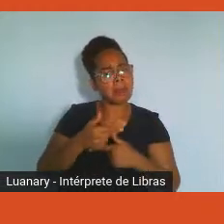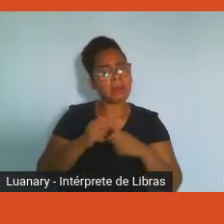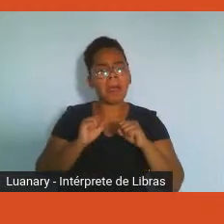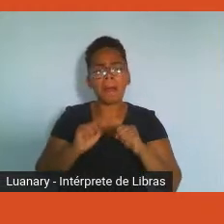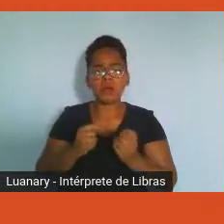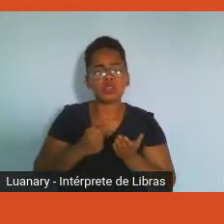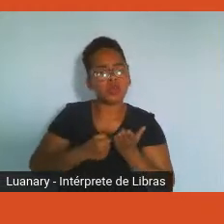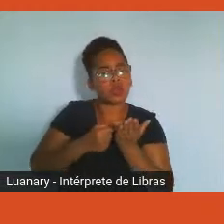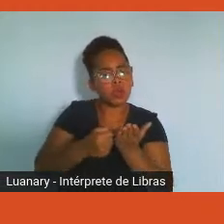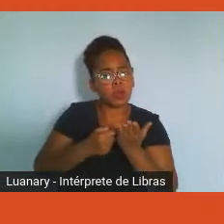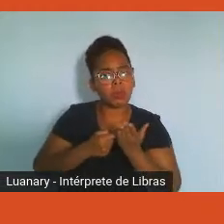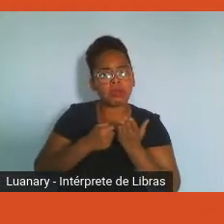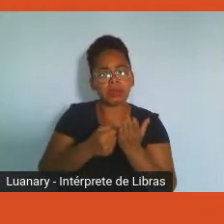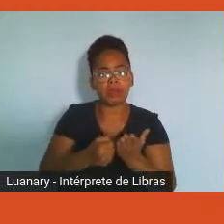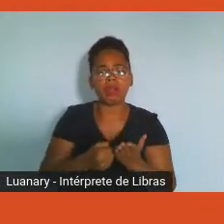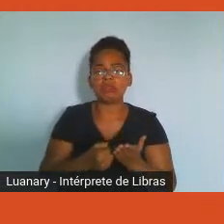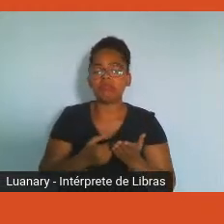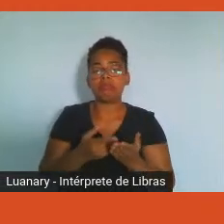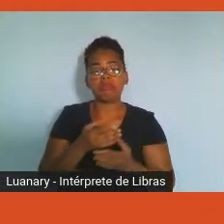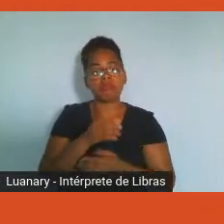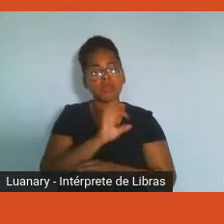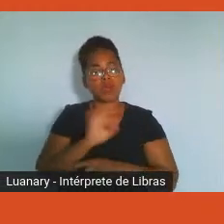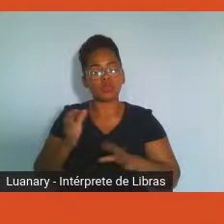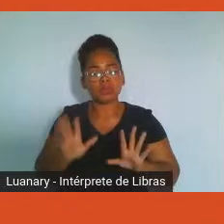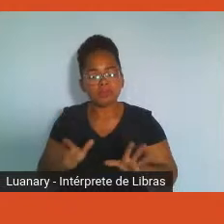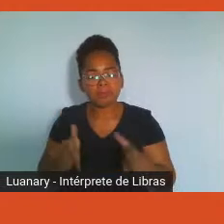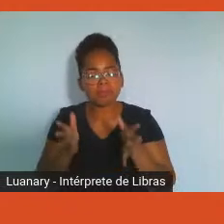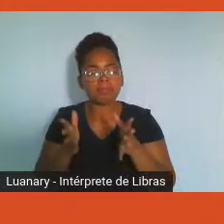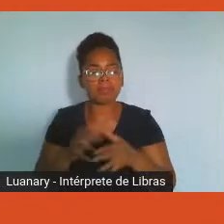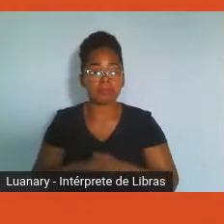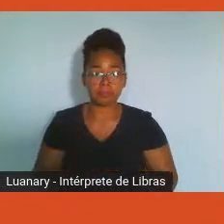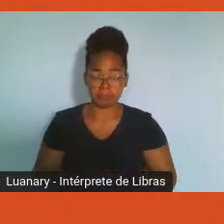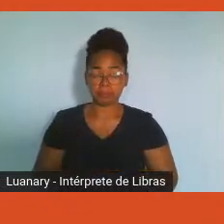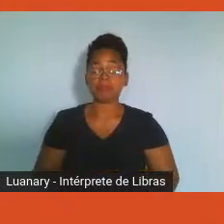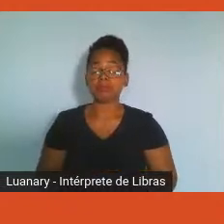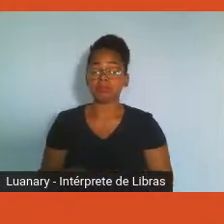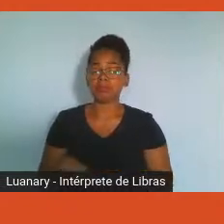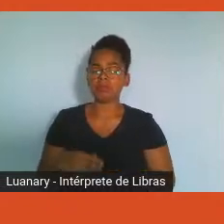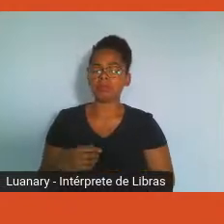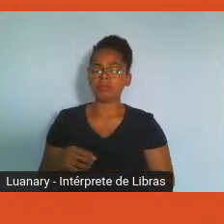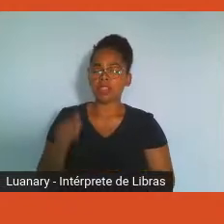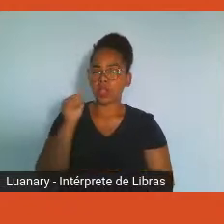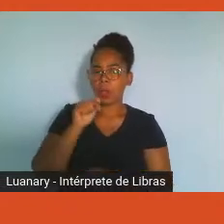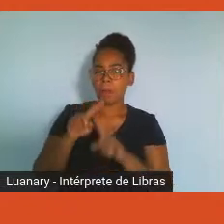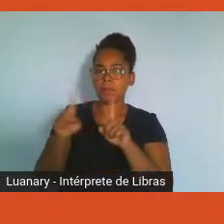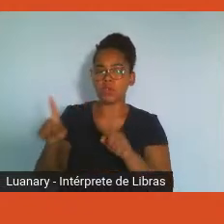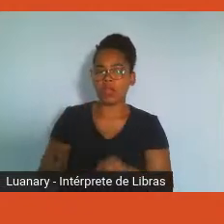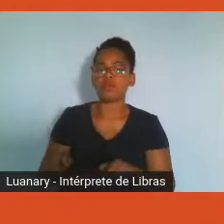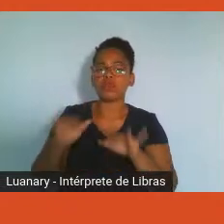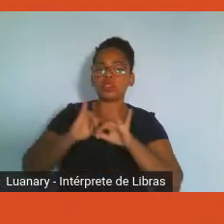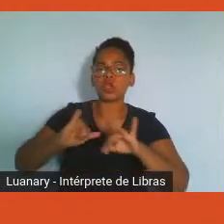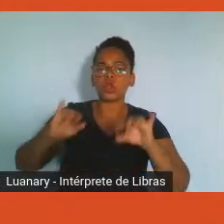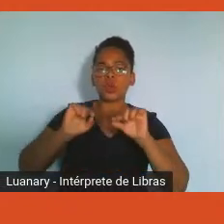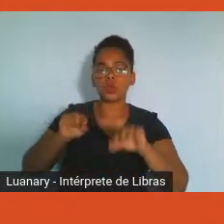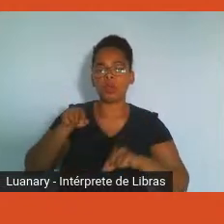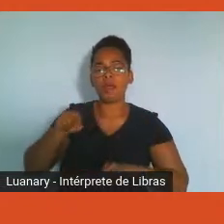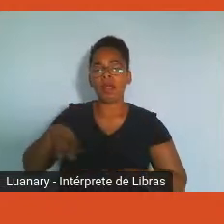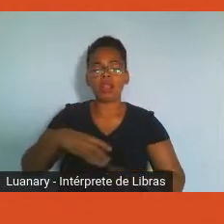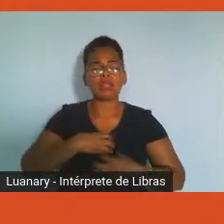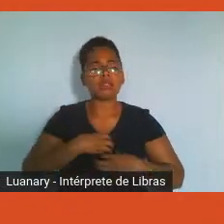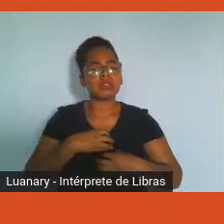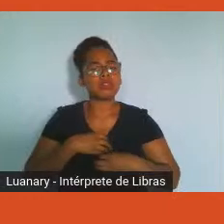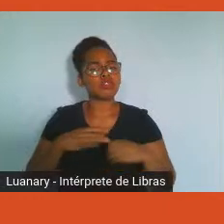engajamento. Uma das funcionárias, ela citou o seguinte, que a segurança que a empresa proporciona para ela na vida